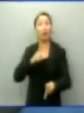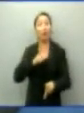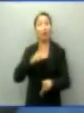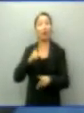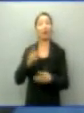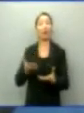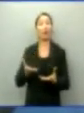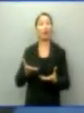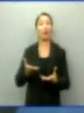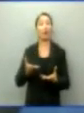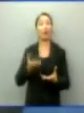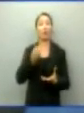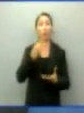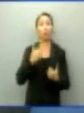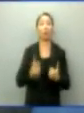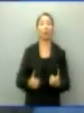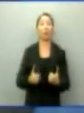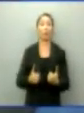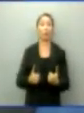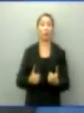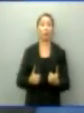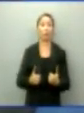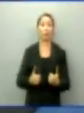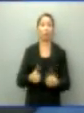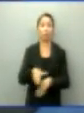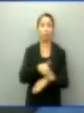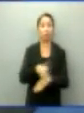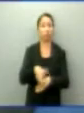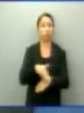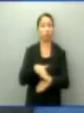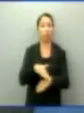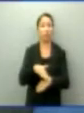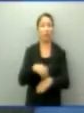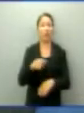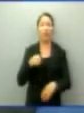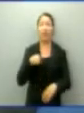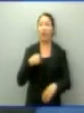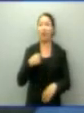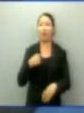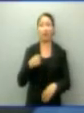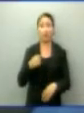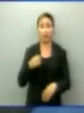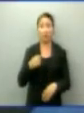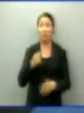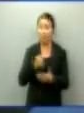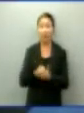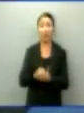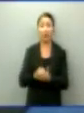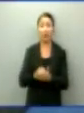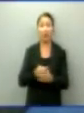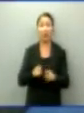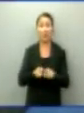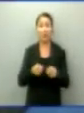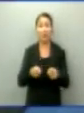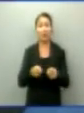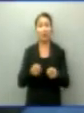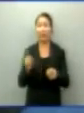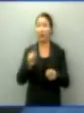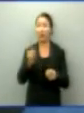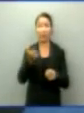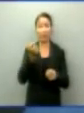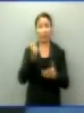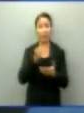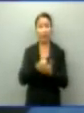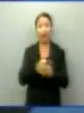excelência na qualidade do que ele trafega. Então, ele nunca se recusa a pagar. O que se recusa é quando o atendimento,